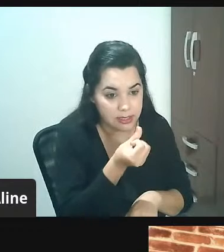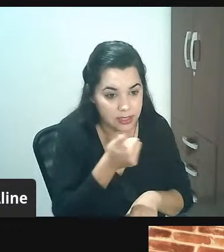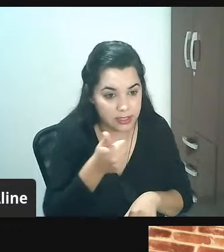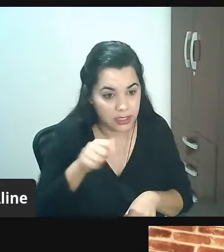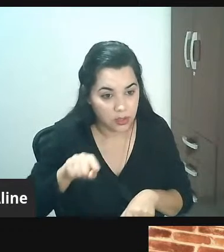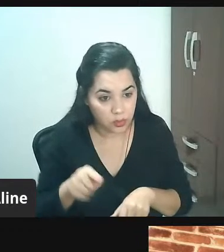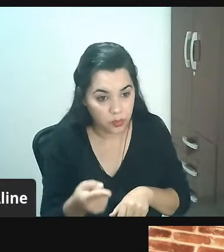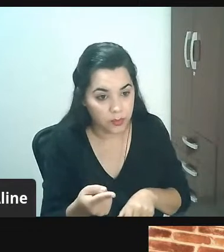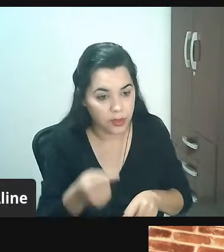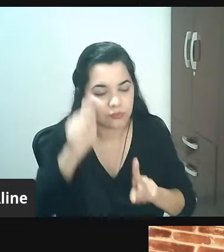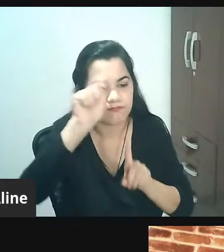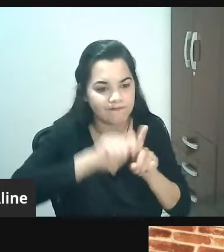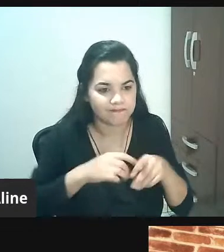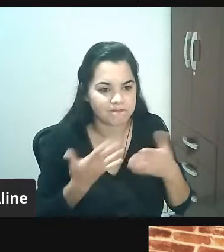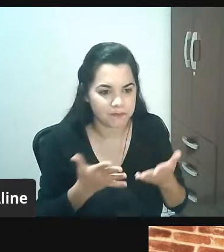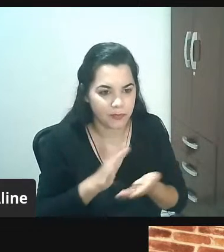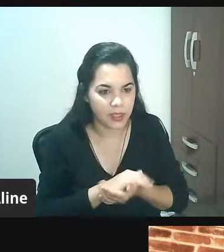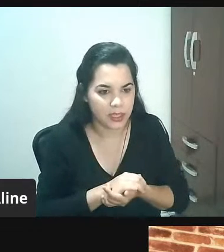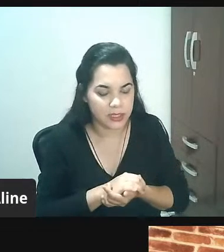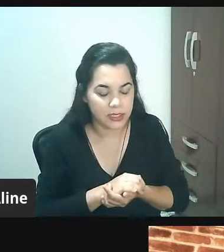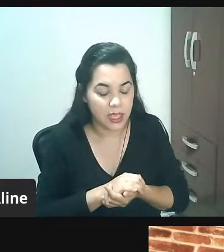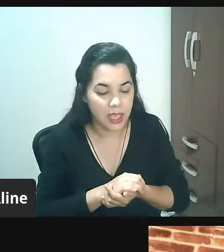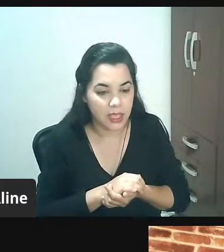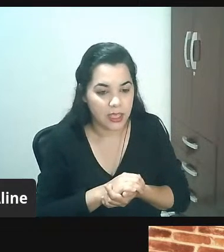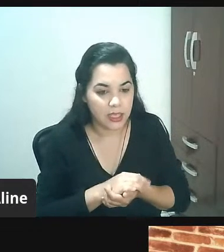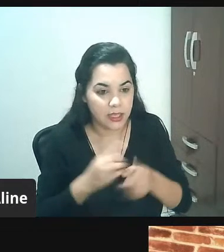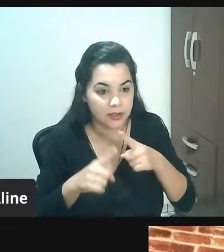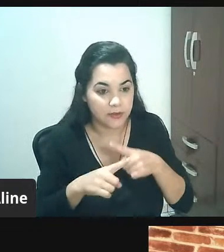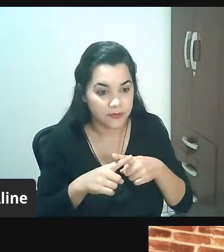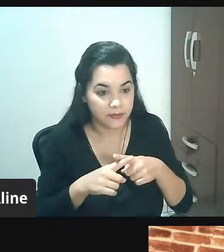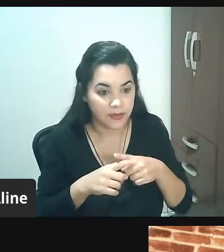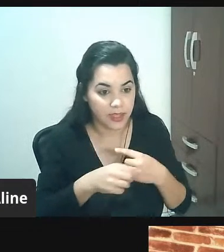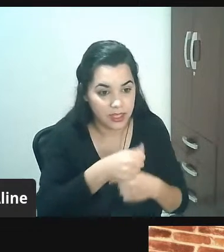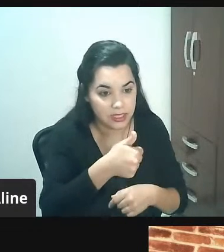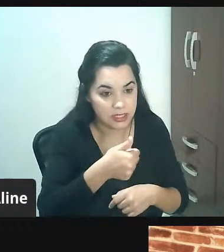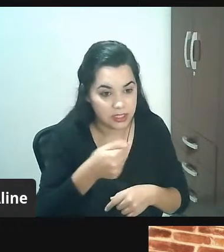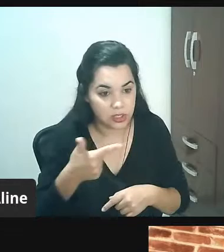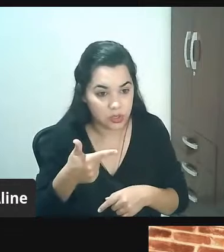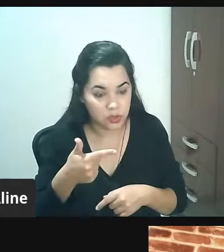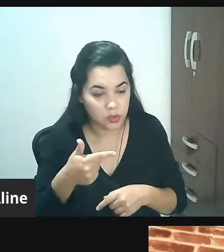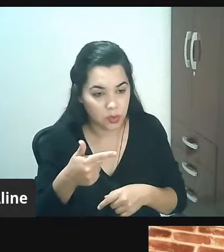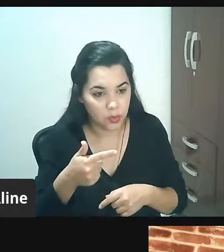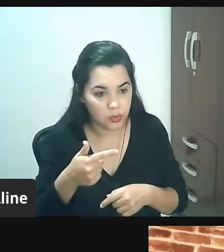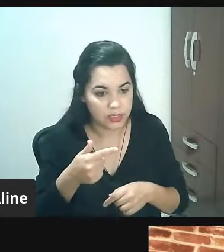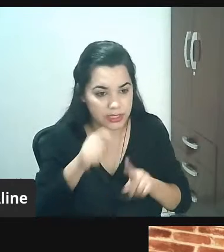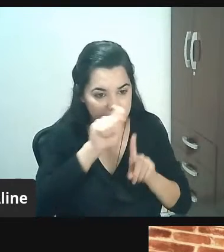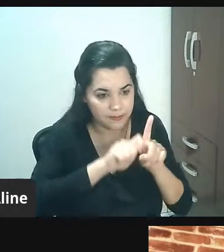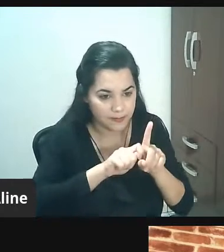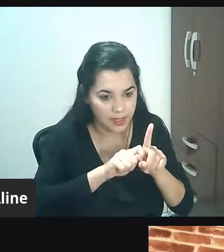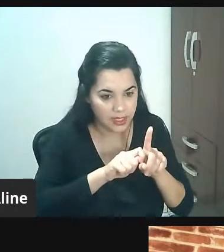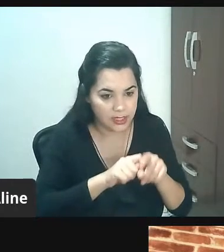por mês isso vezes 12 meses você está perdendo 1.935.36 reais